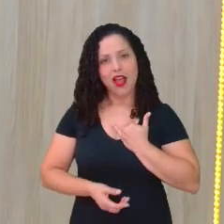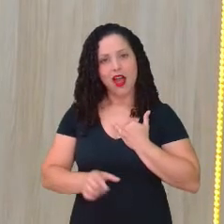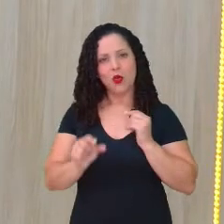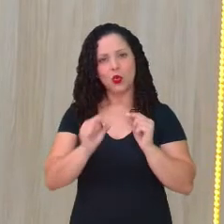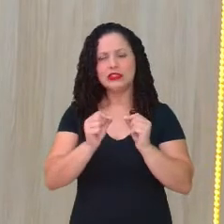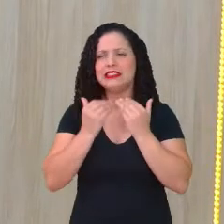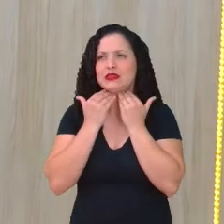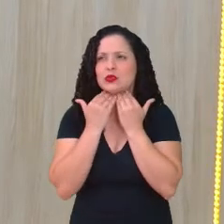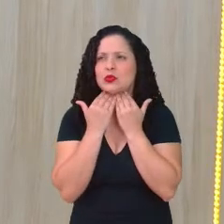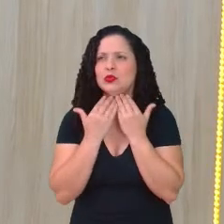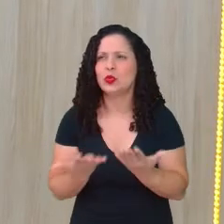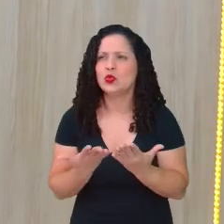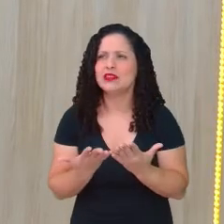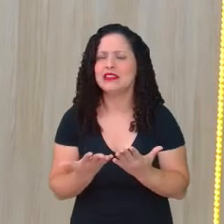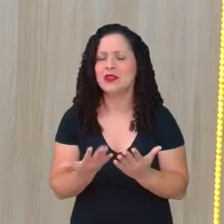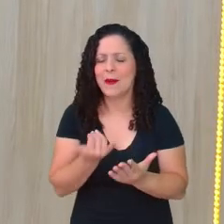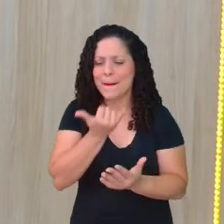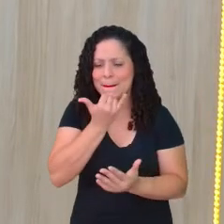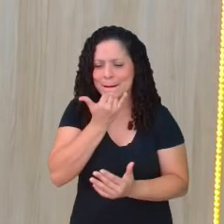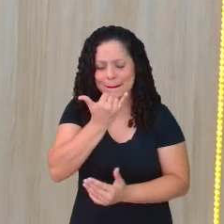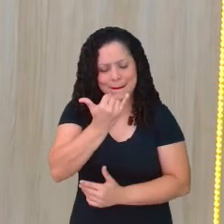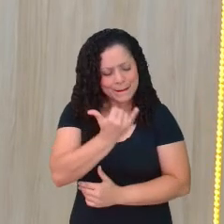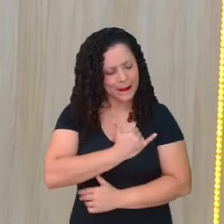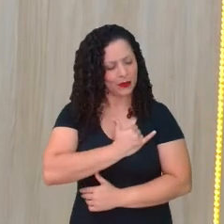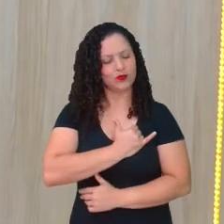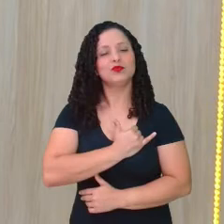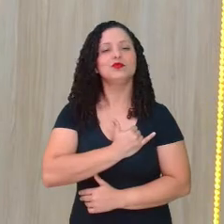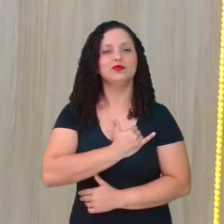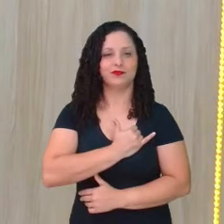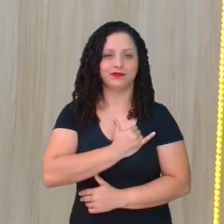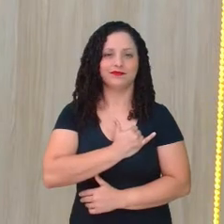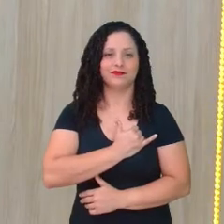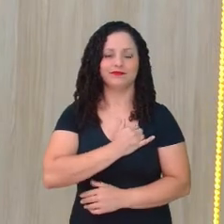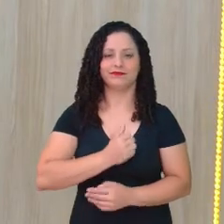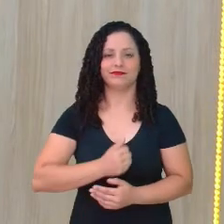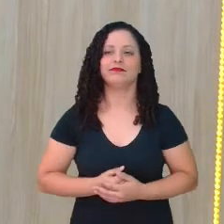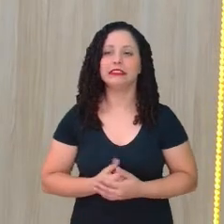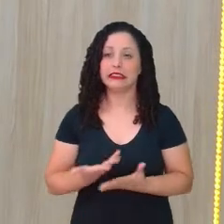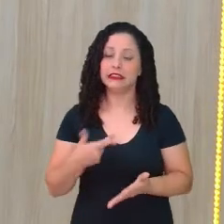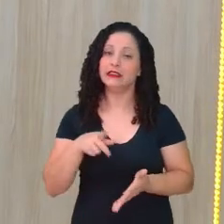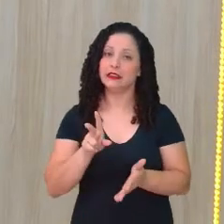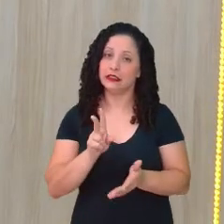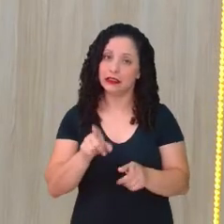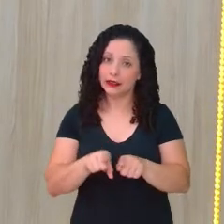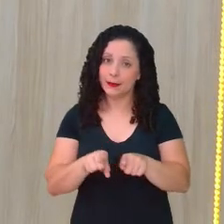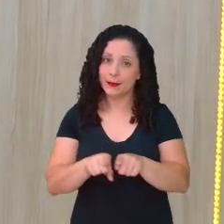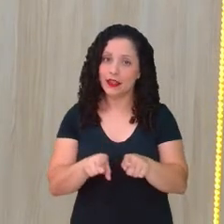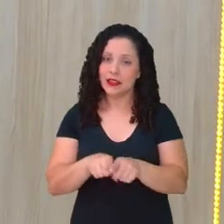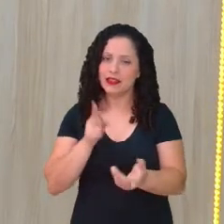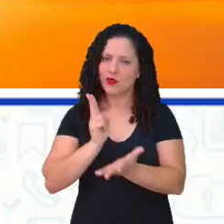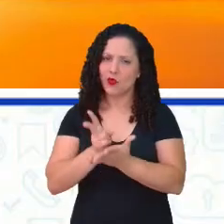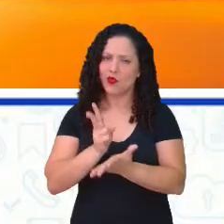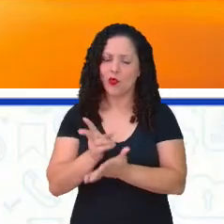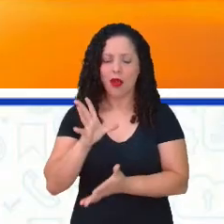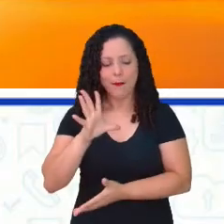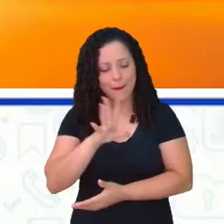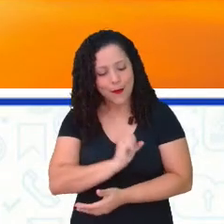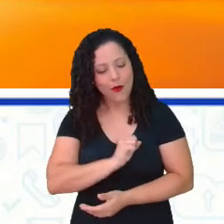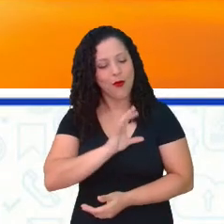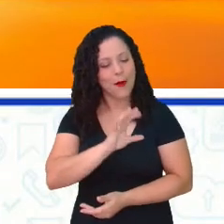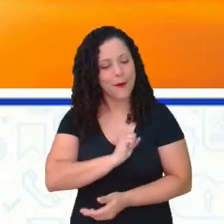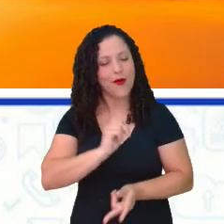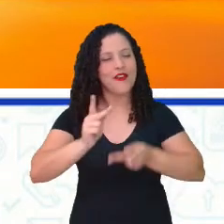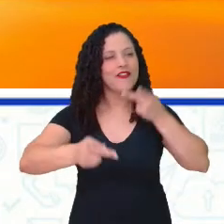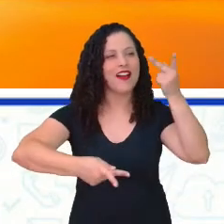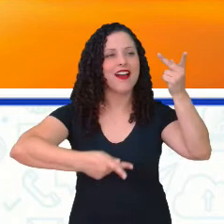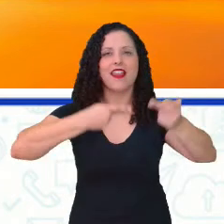fazer, não é? E aí, é interessante porque ela continua falando de amor mais na frente, não é? Clarice